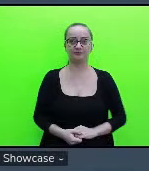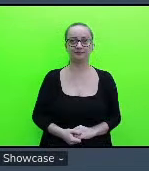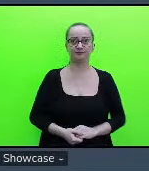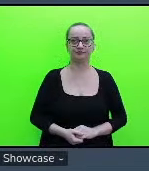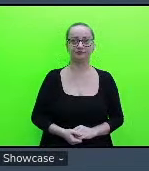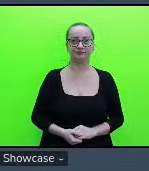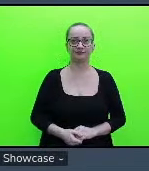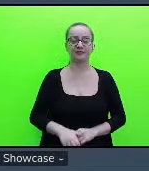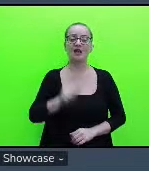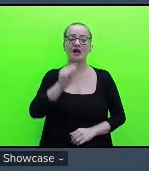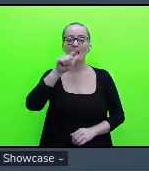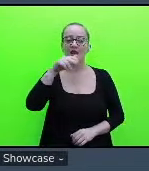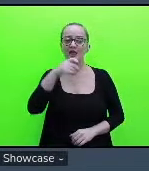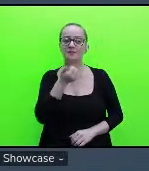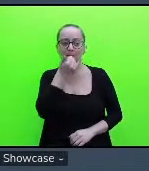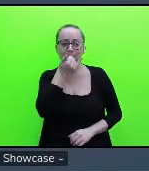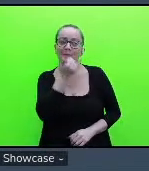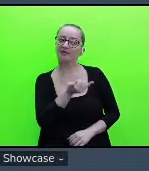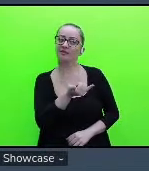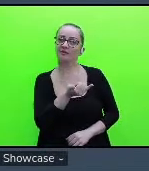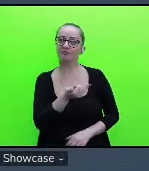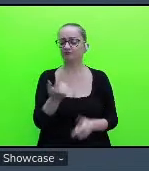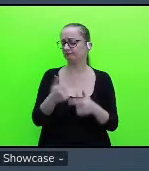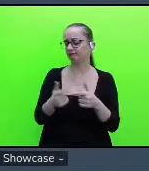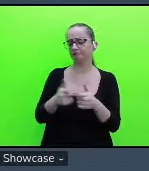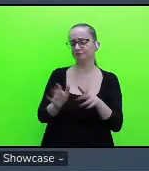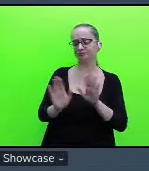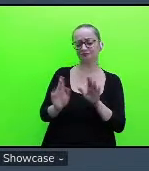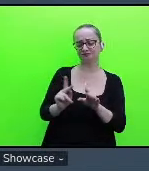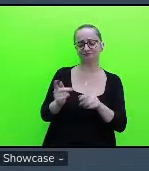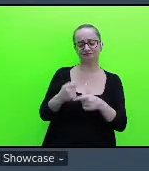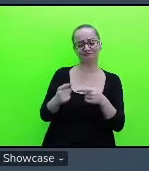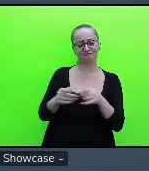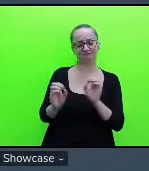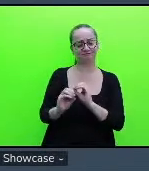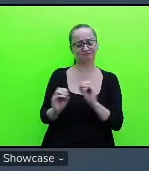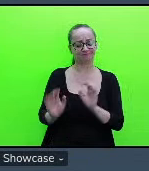desperdão, viu? Sem problema, professor, não há problema não.